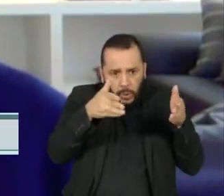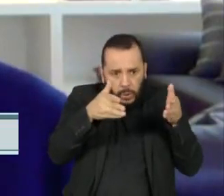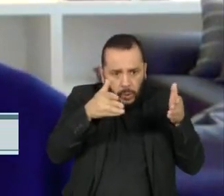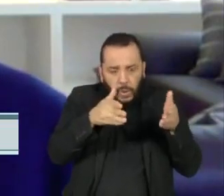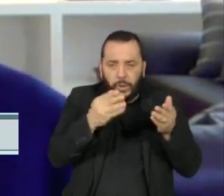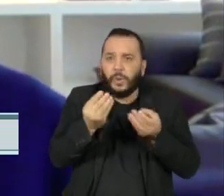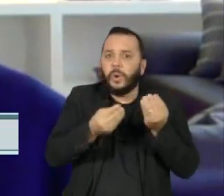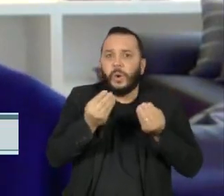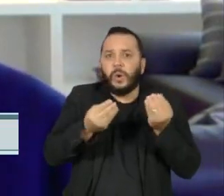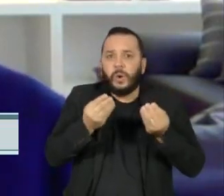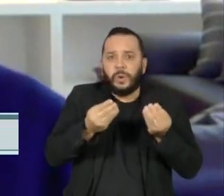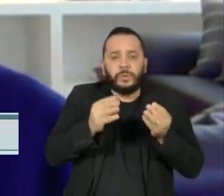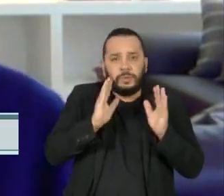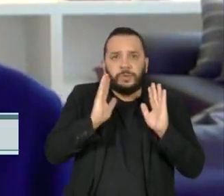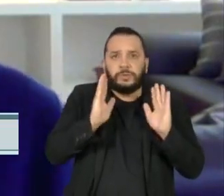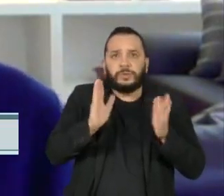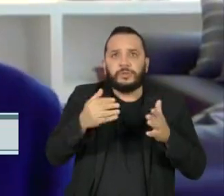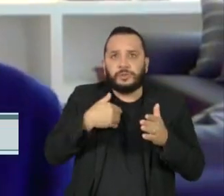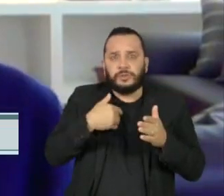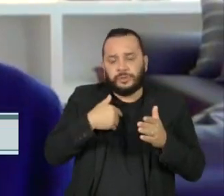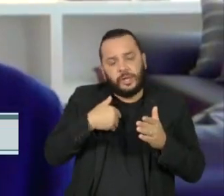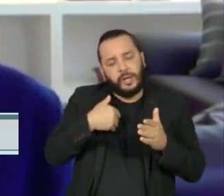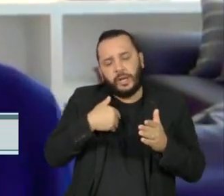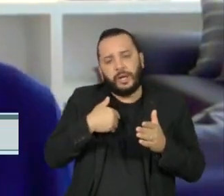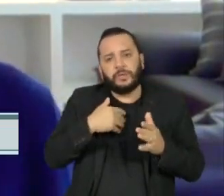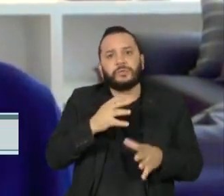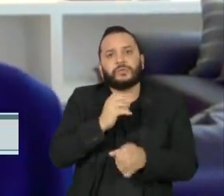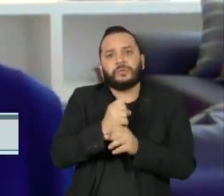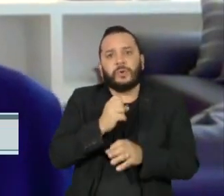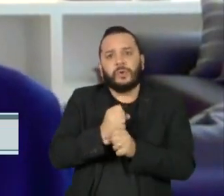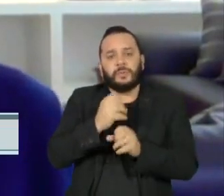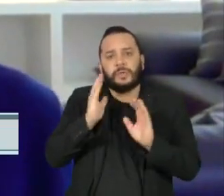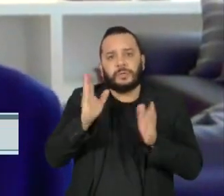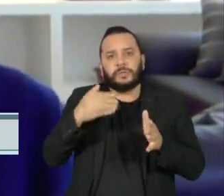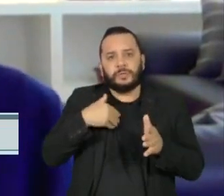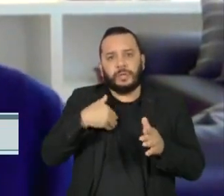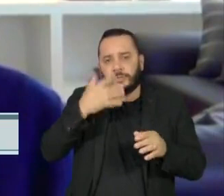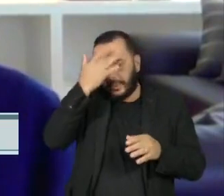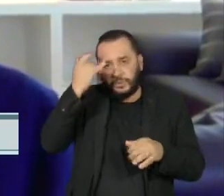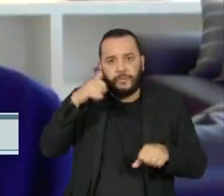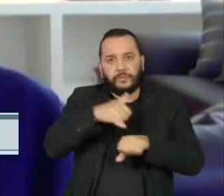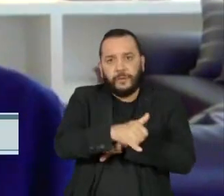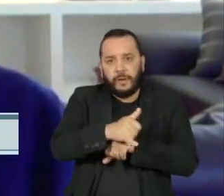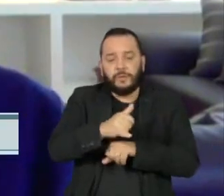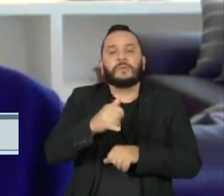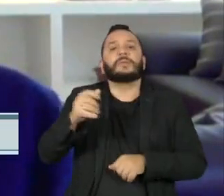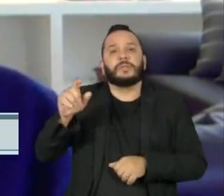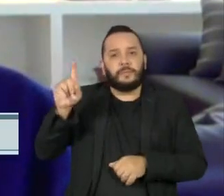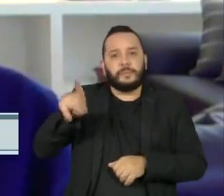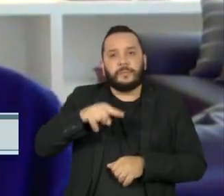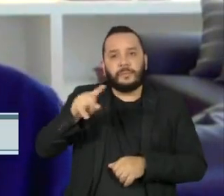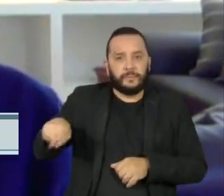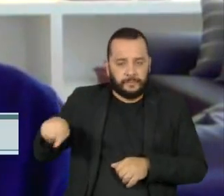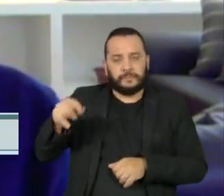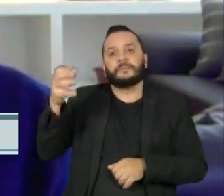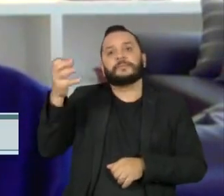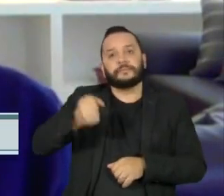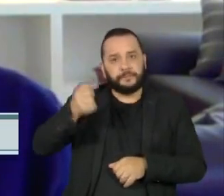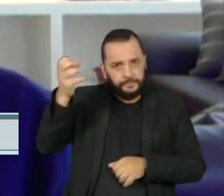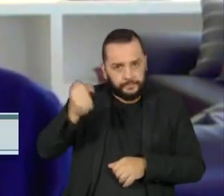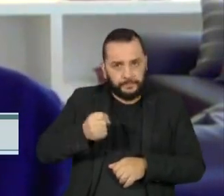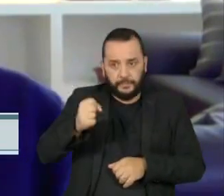soma das abstenções, mas votos em branco e nulo. É desse contingente que pode sair um montante de votos